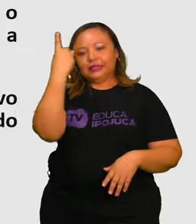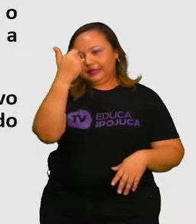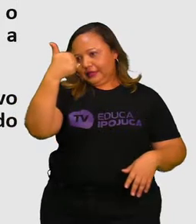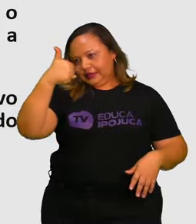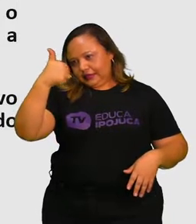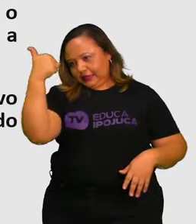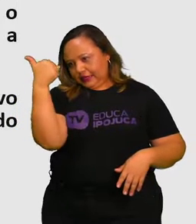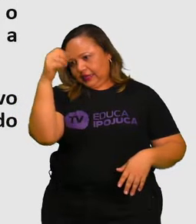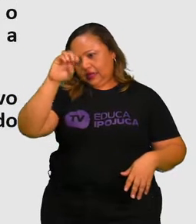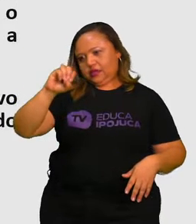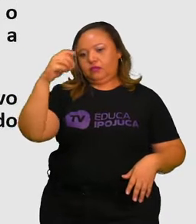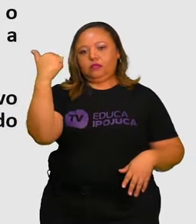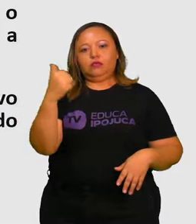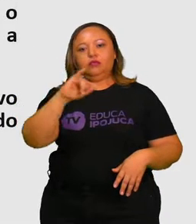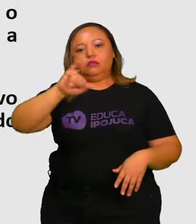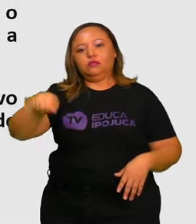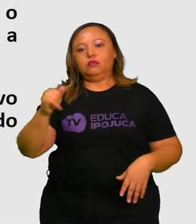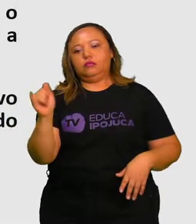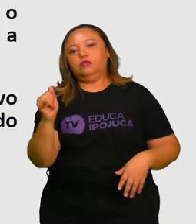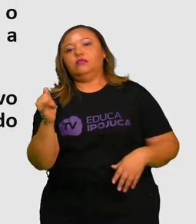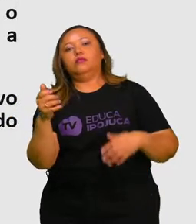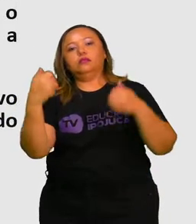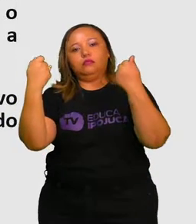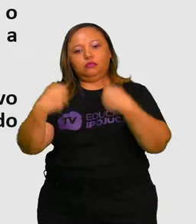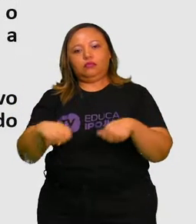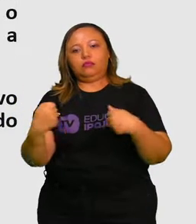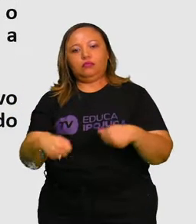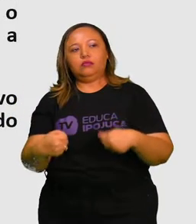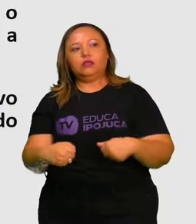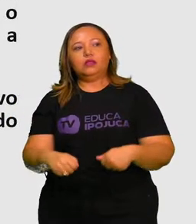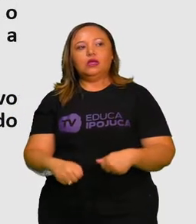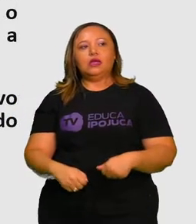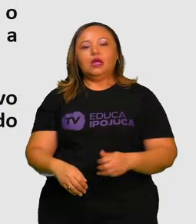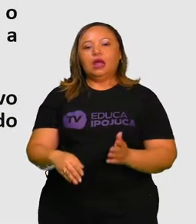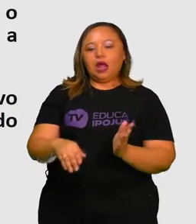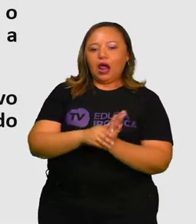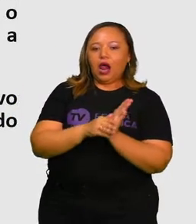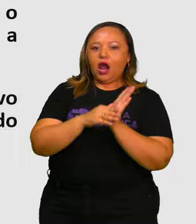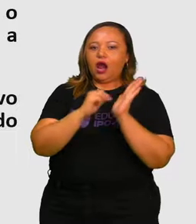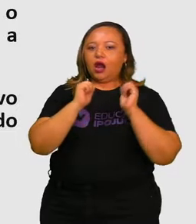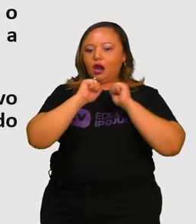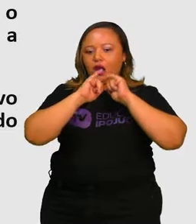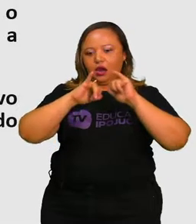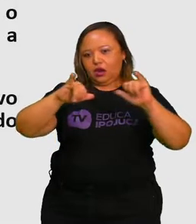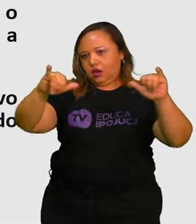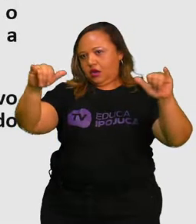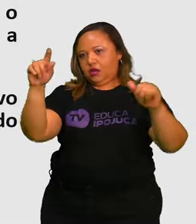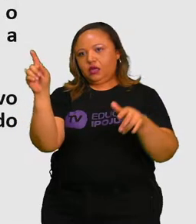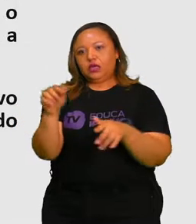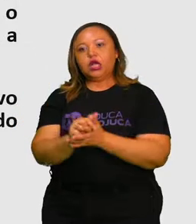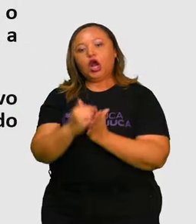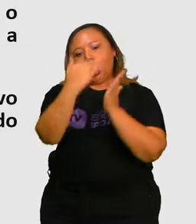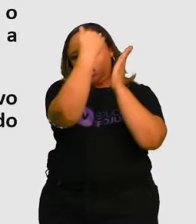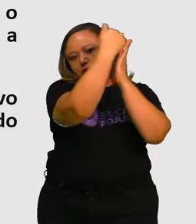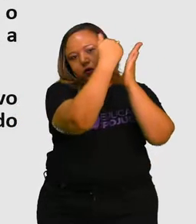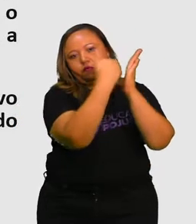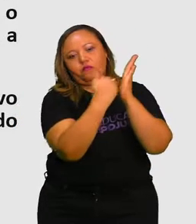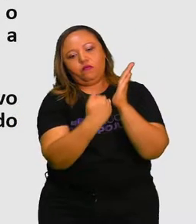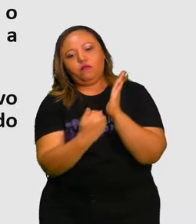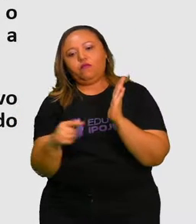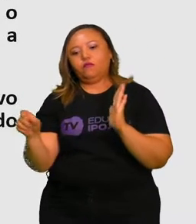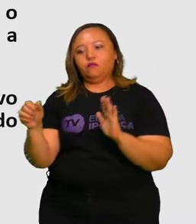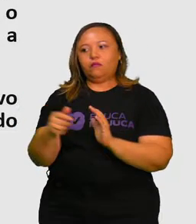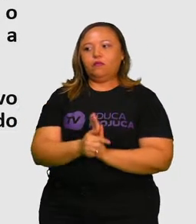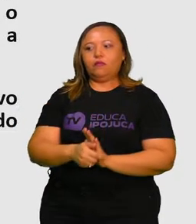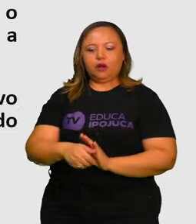jornalistas na sede do Ministério da Saúde. A pasta ainda não divulgou um cronograma concreto para a